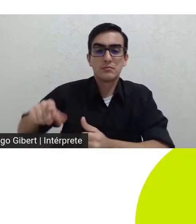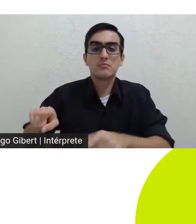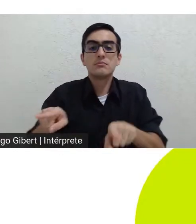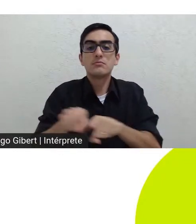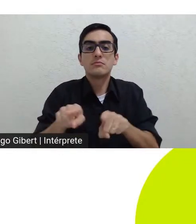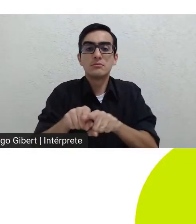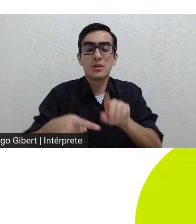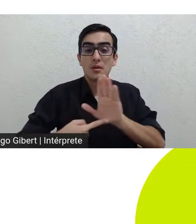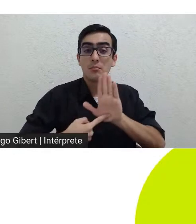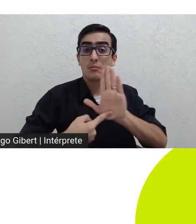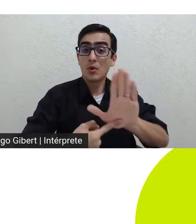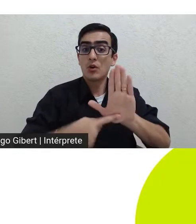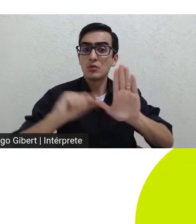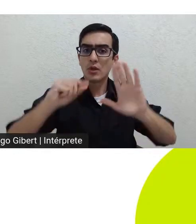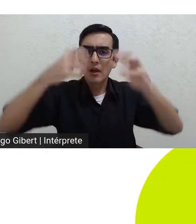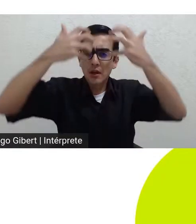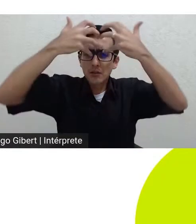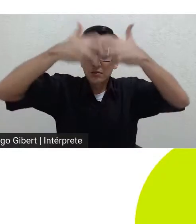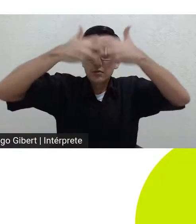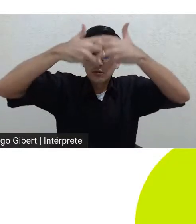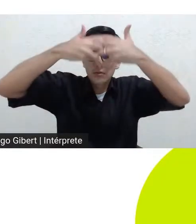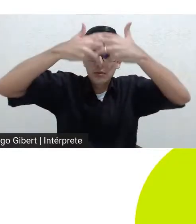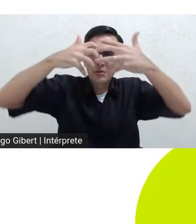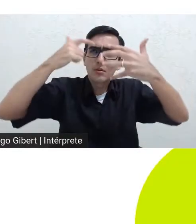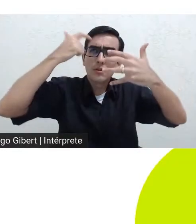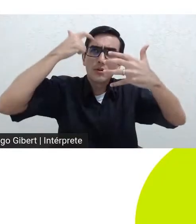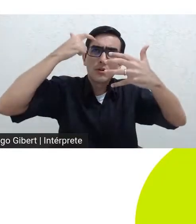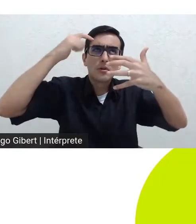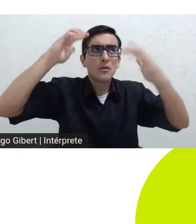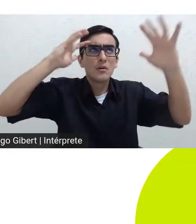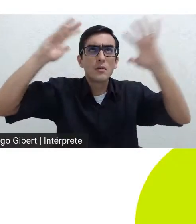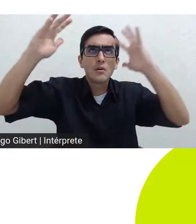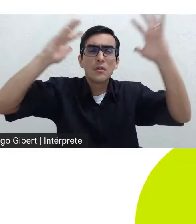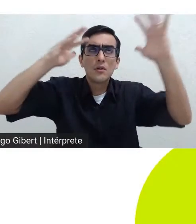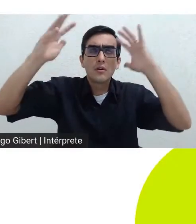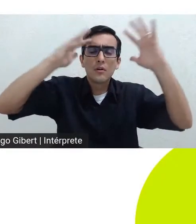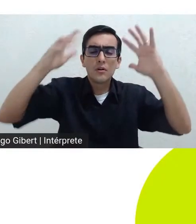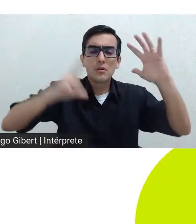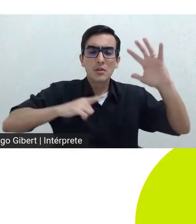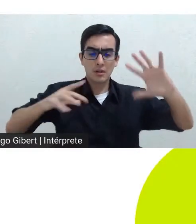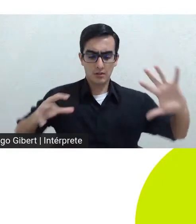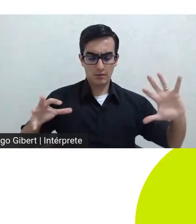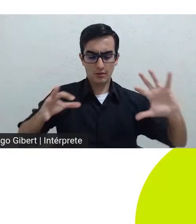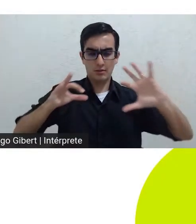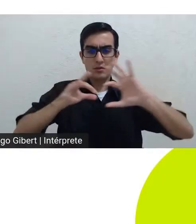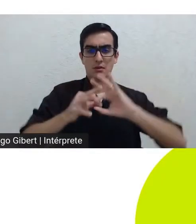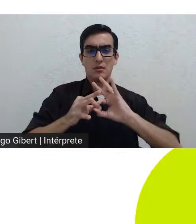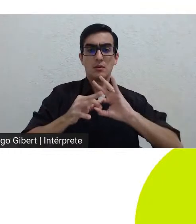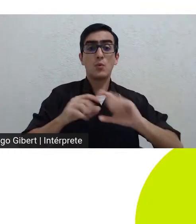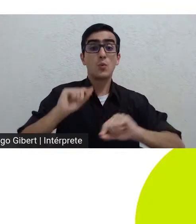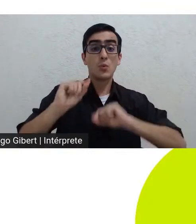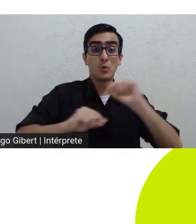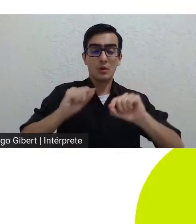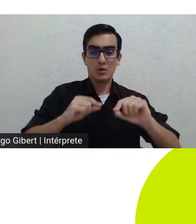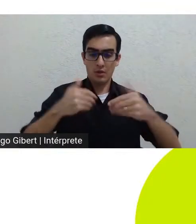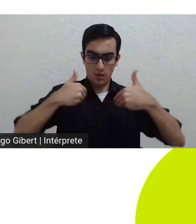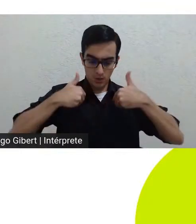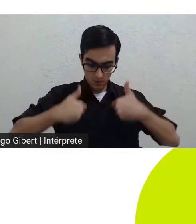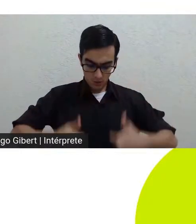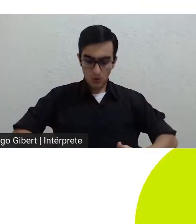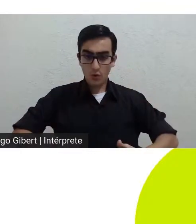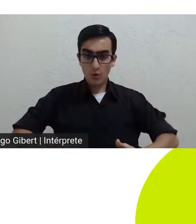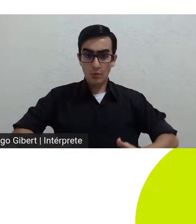consciência de si como um ser que se vincula de forma indissociável com seu corpo